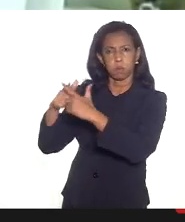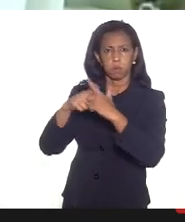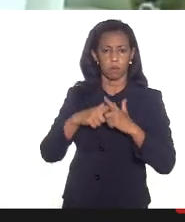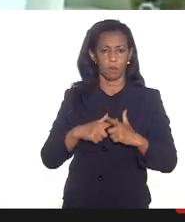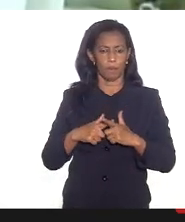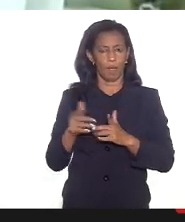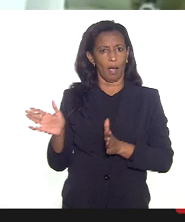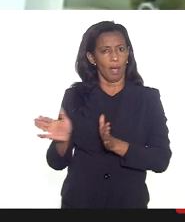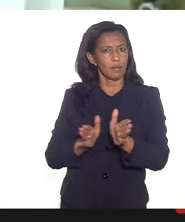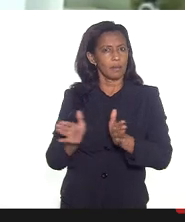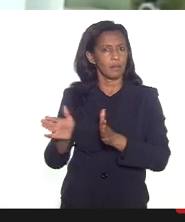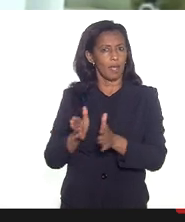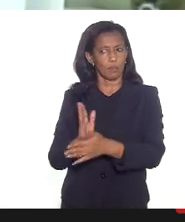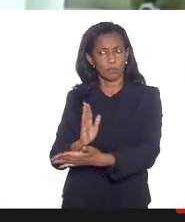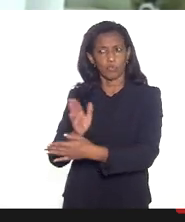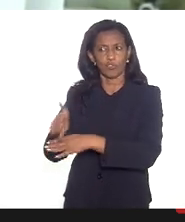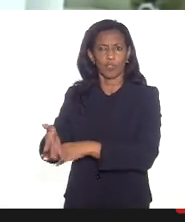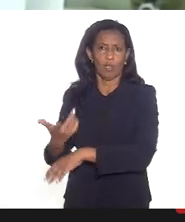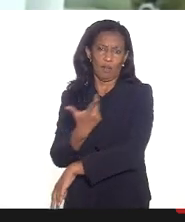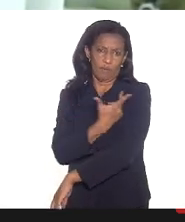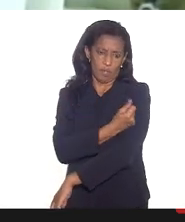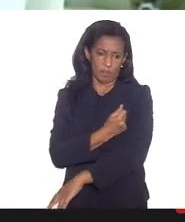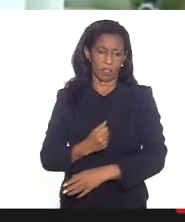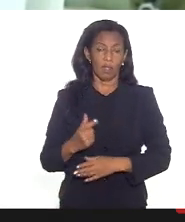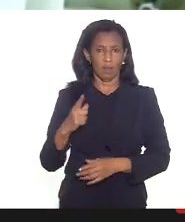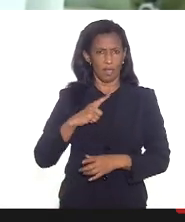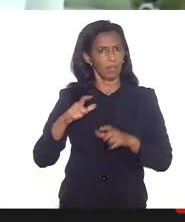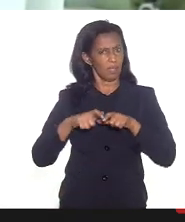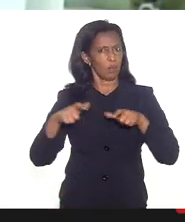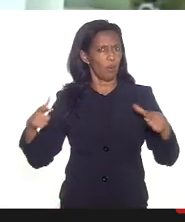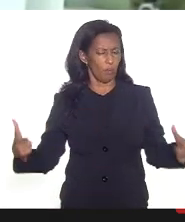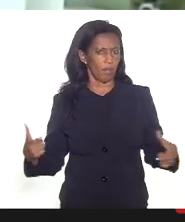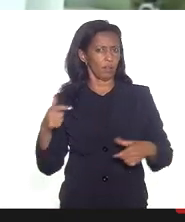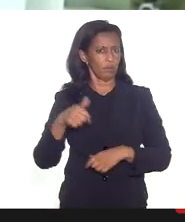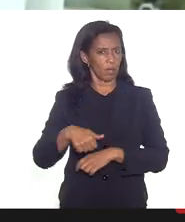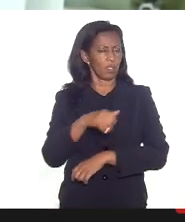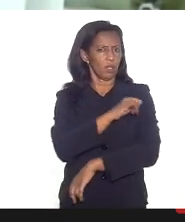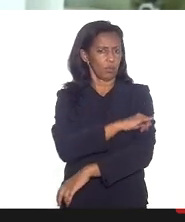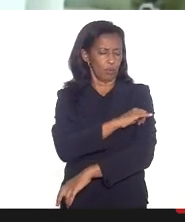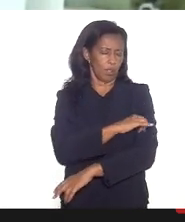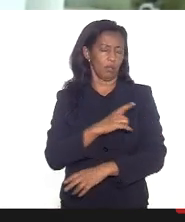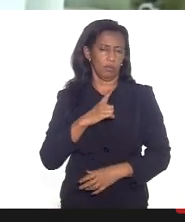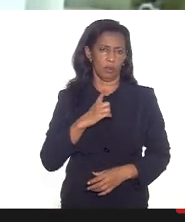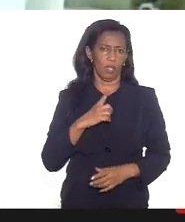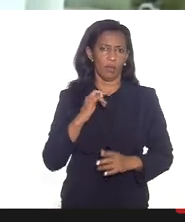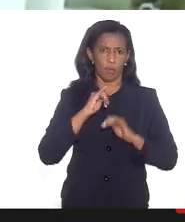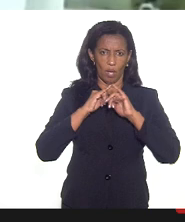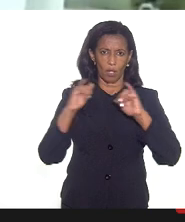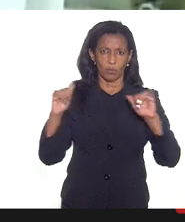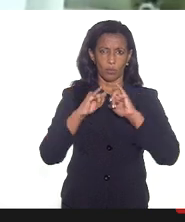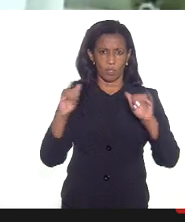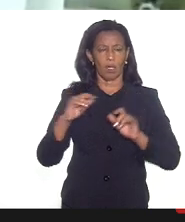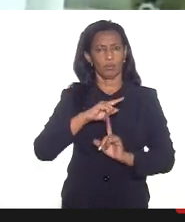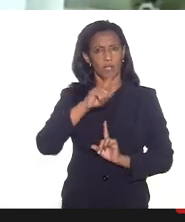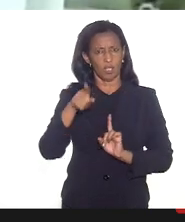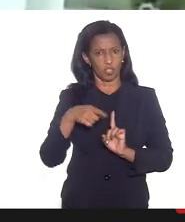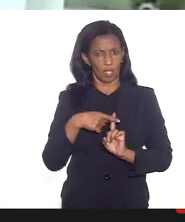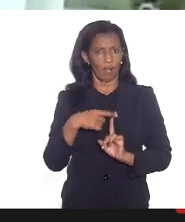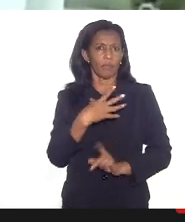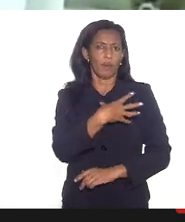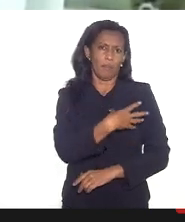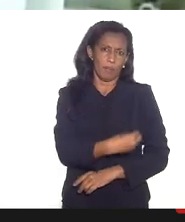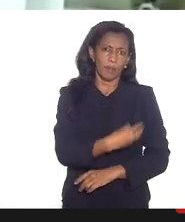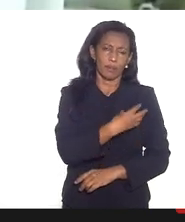acesso delas à vacinação então está tendo um aumento pelo menos aqui no Rio hoje foi anunciado que as lactantes também